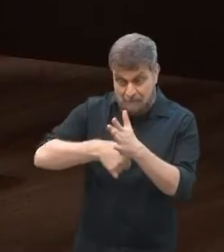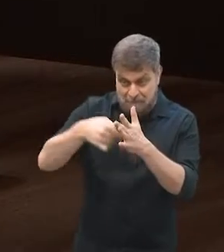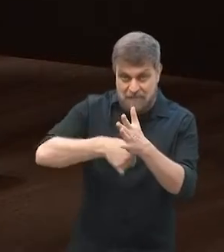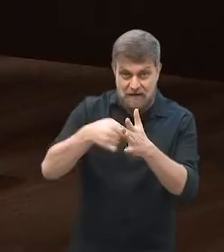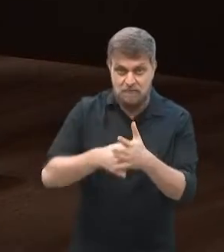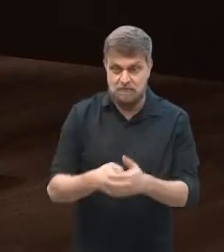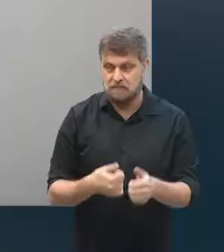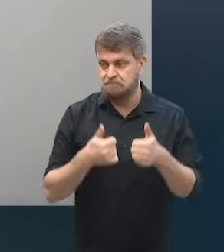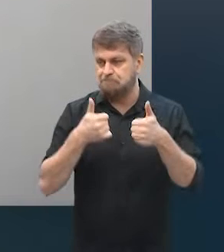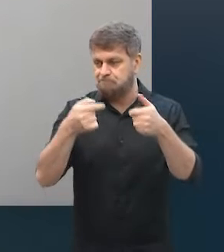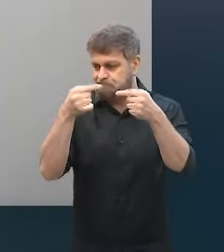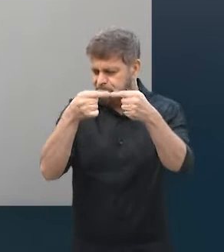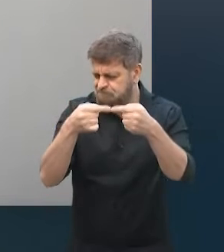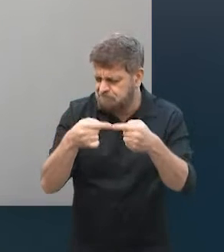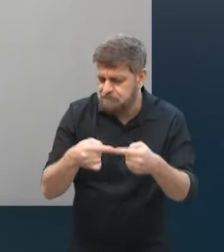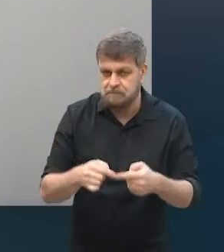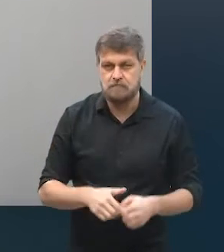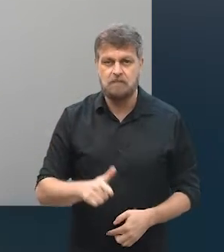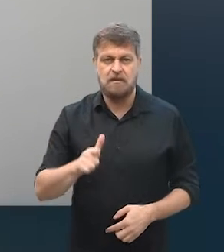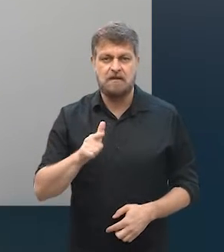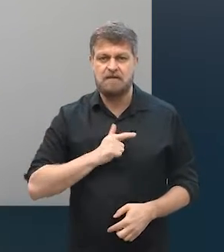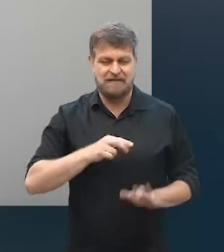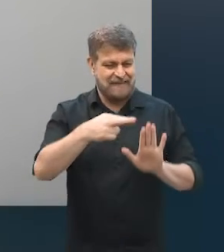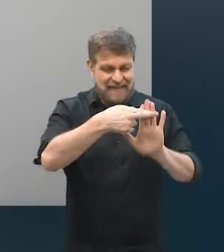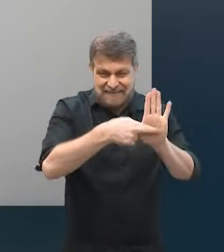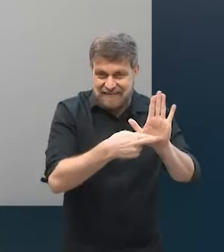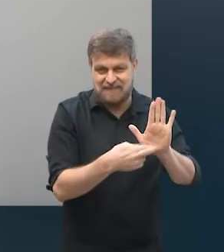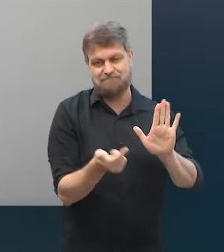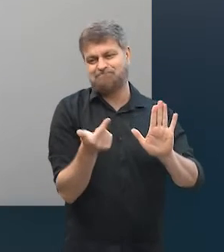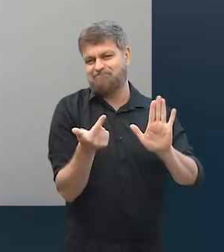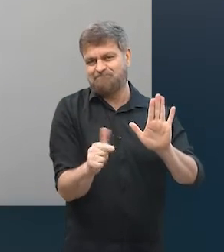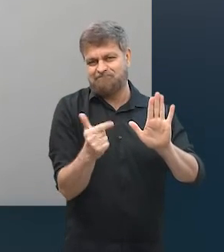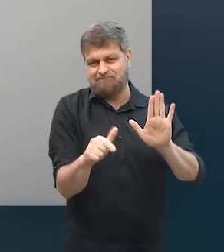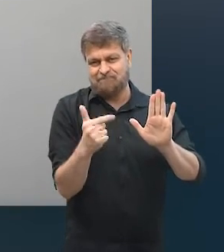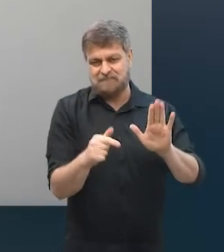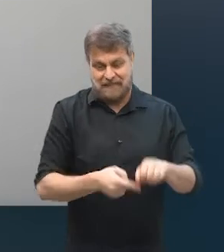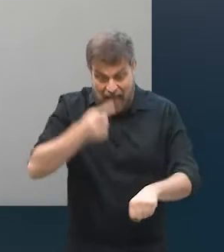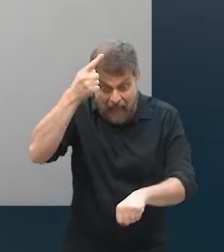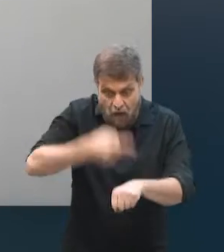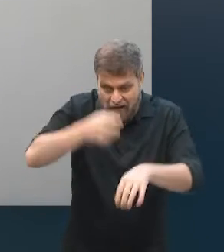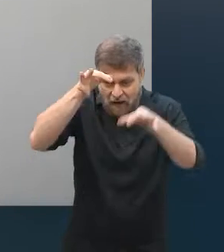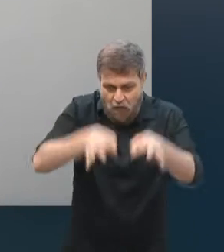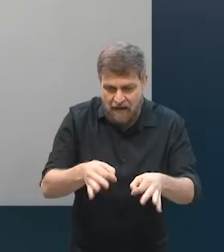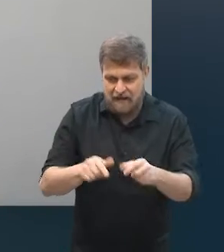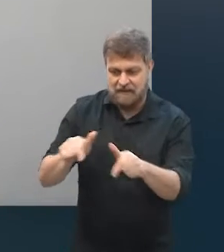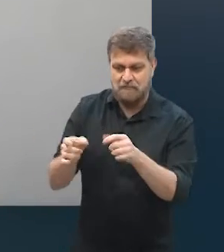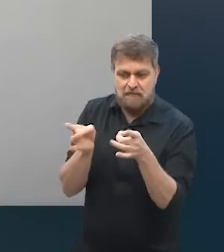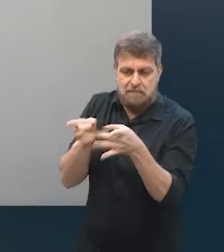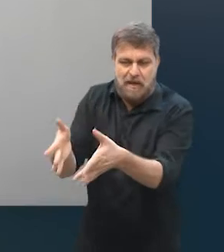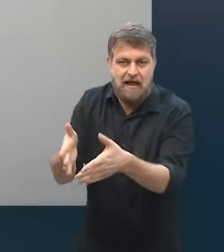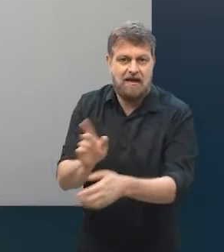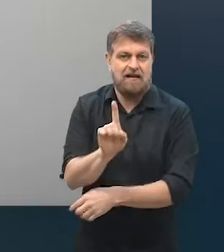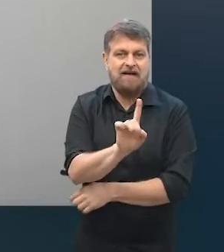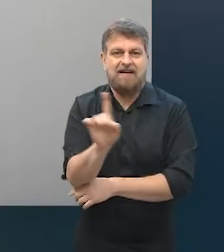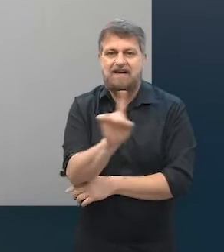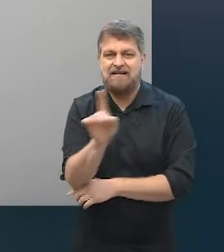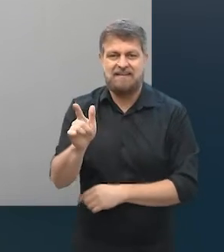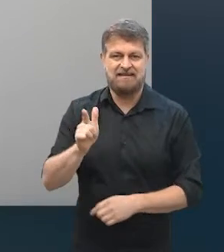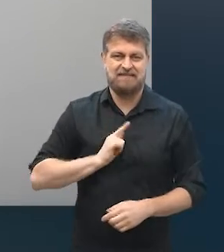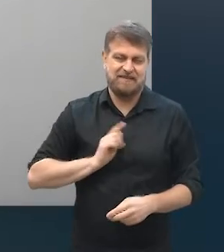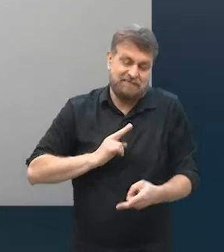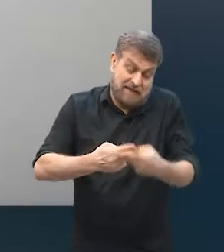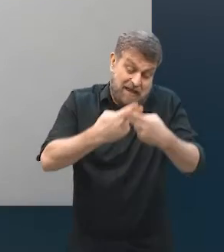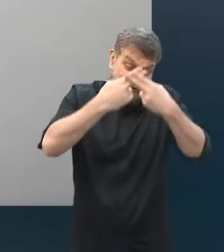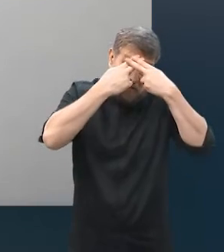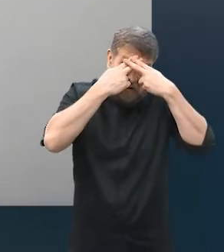é muito pertinente. Não existe uma receita de bolo. Se tem uma hora certa, infelizmente, eu frustro